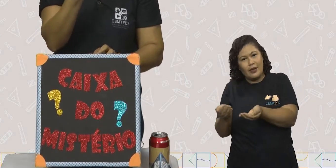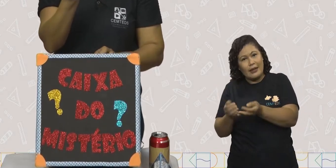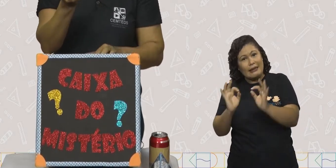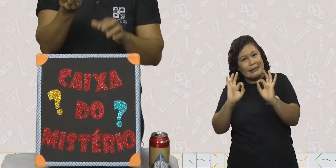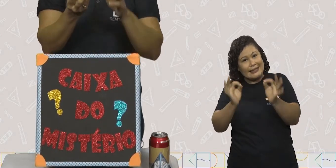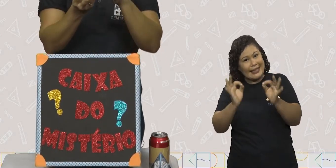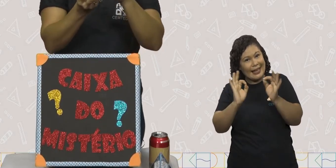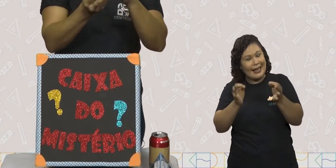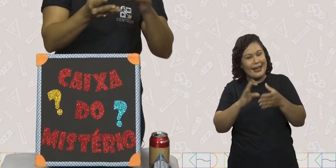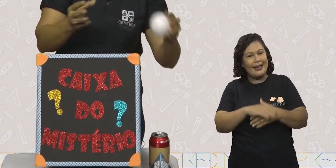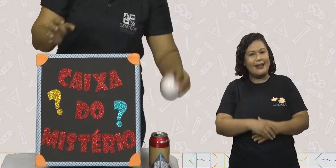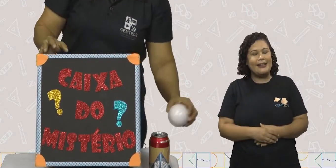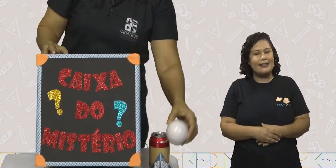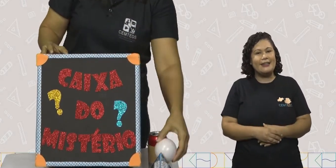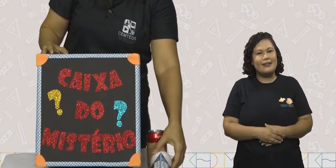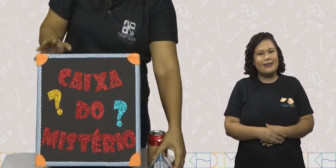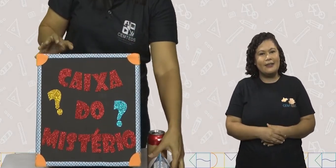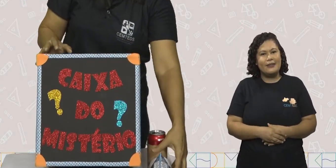Isso mesmo.